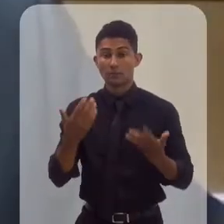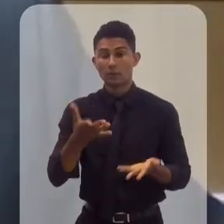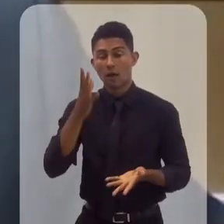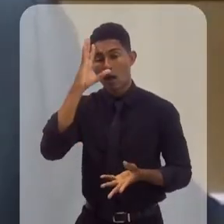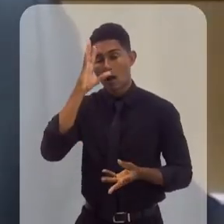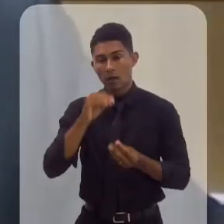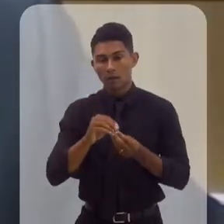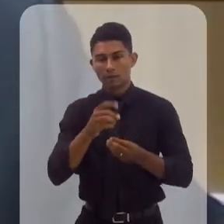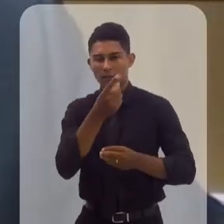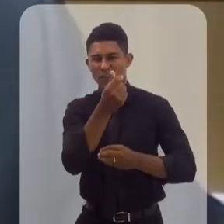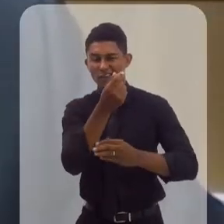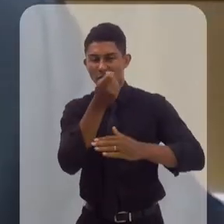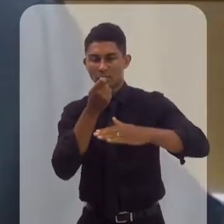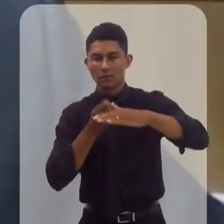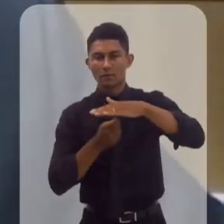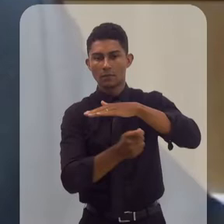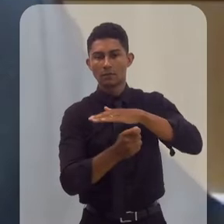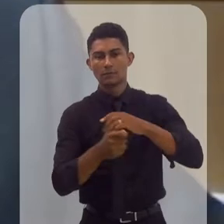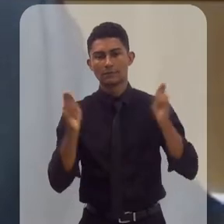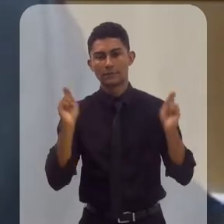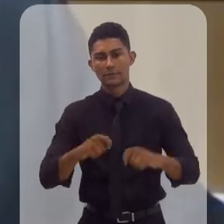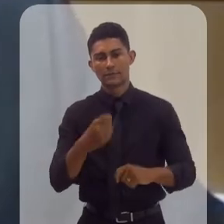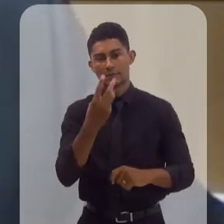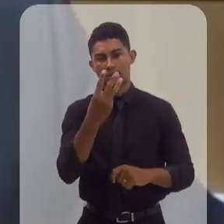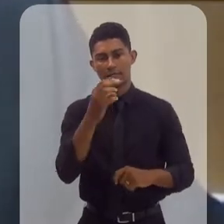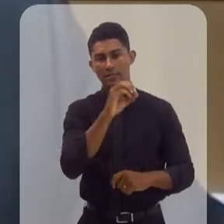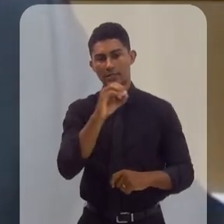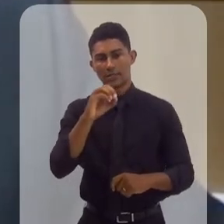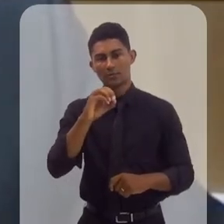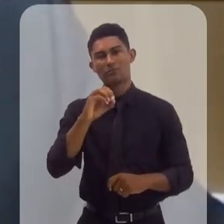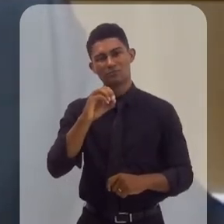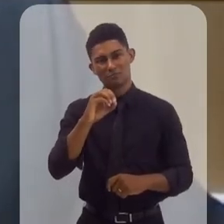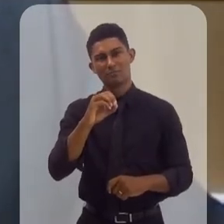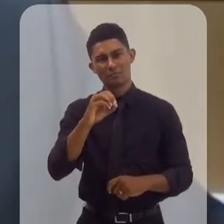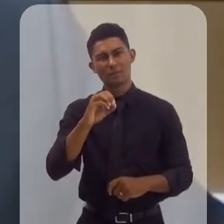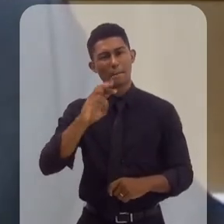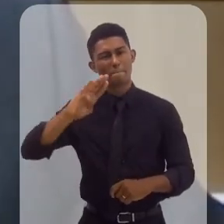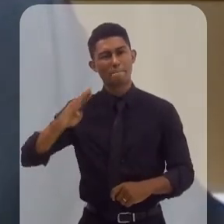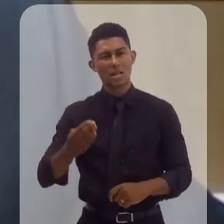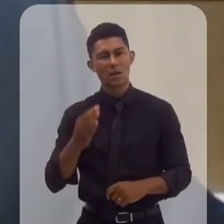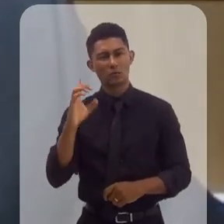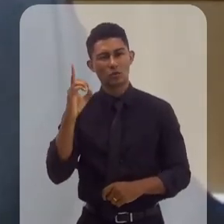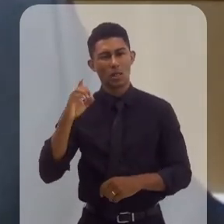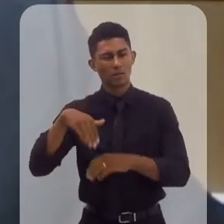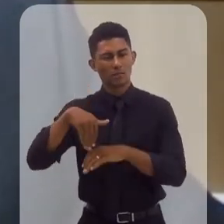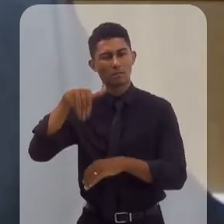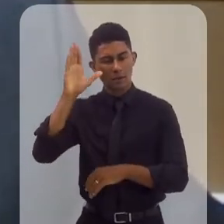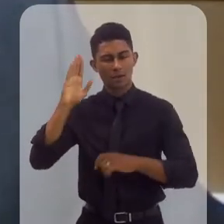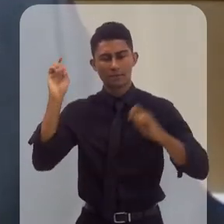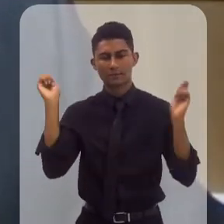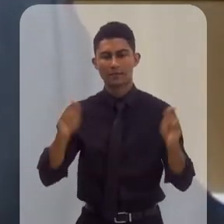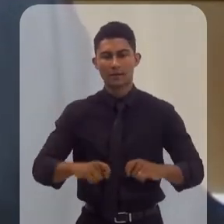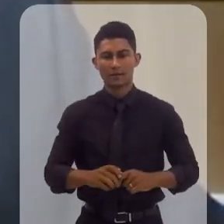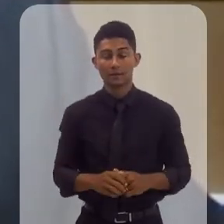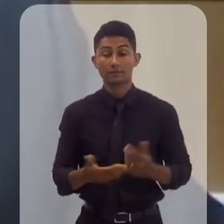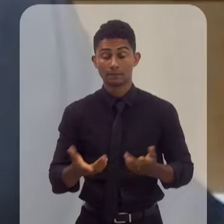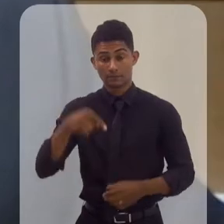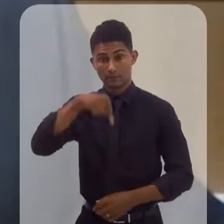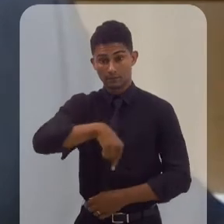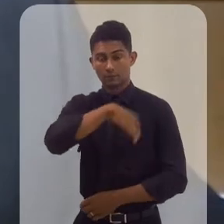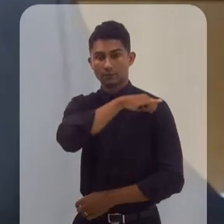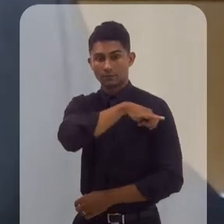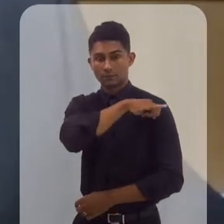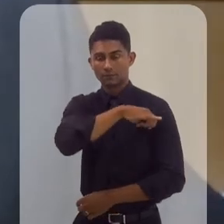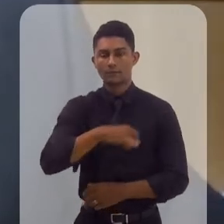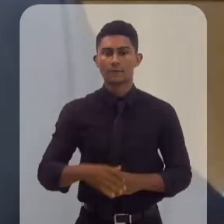investimento é mais ou menos 330 bilhões de dólares. Como se vê, é um montante muito grande. Pro Rio de